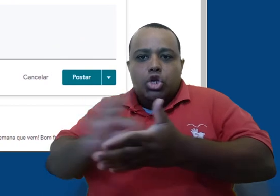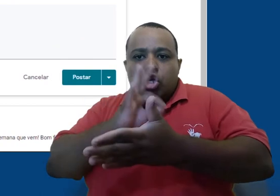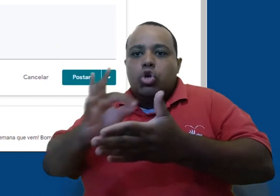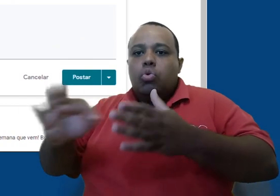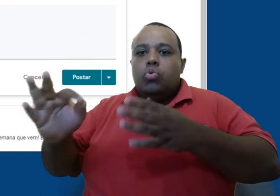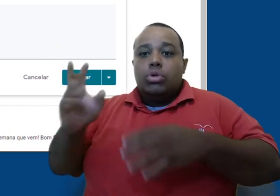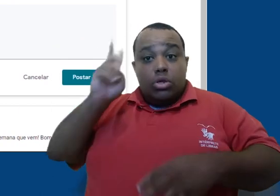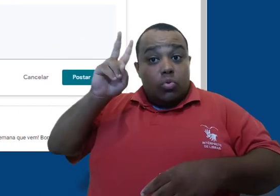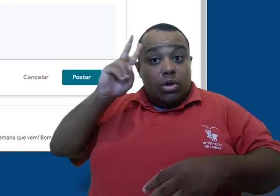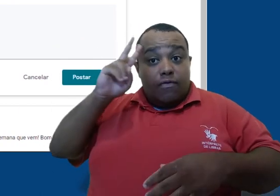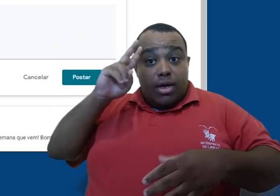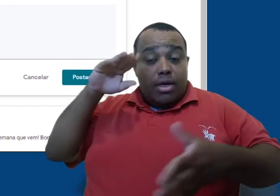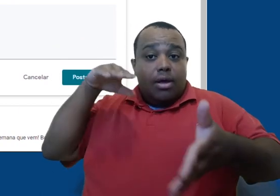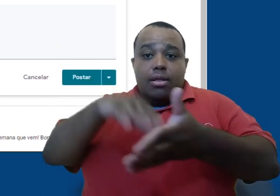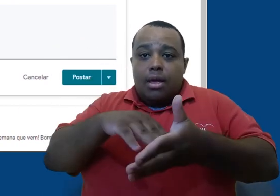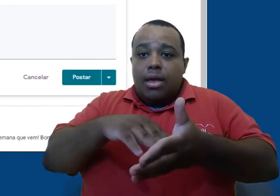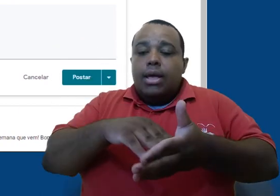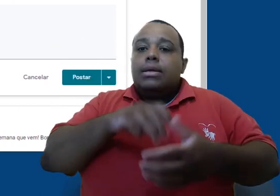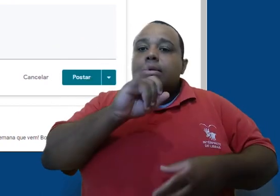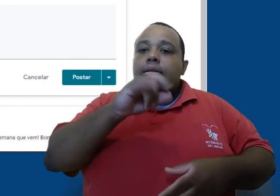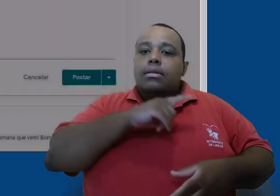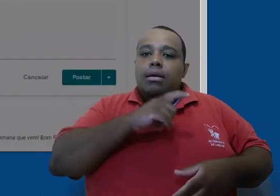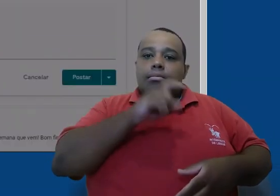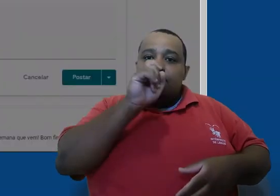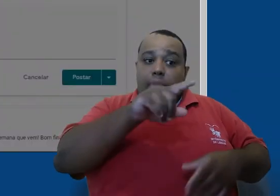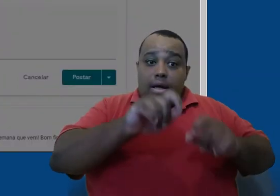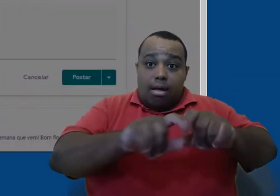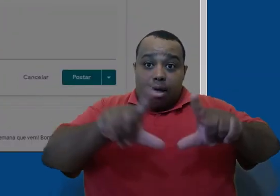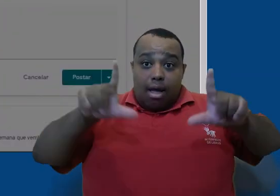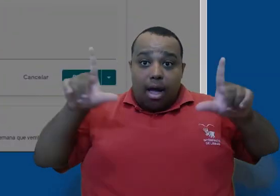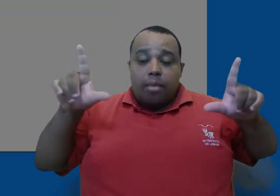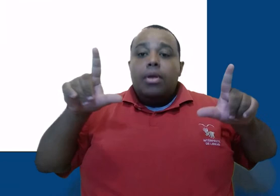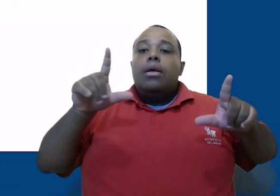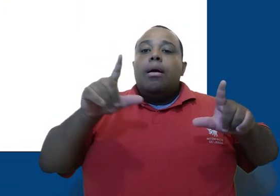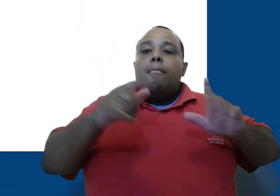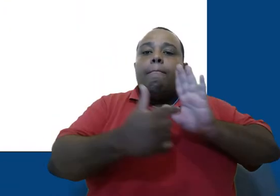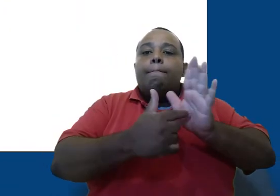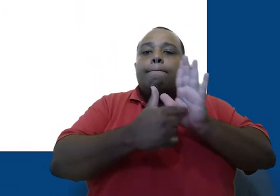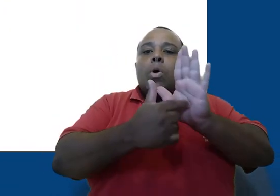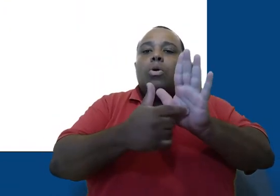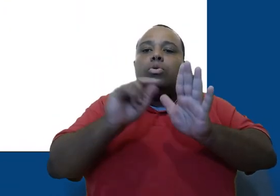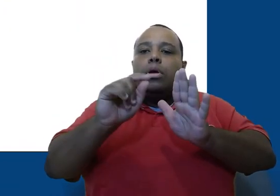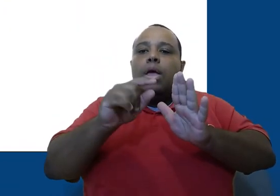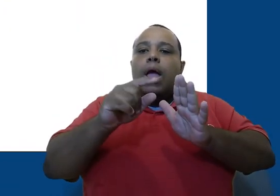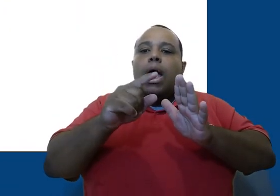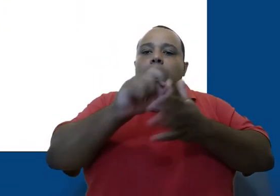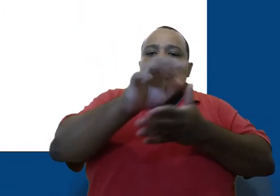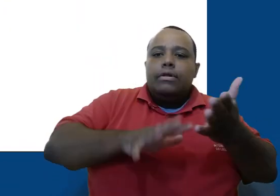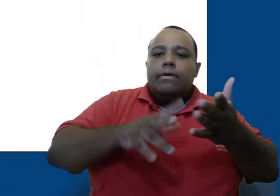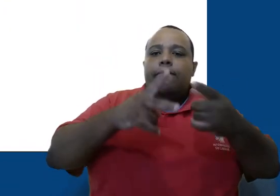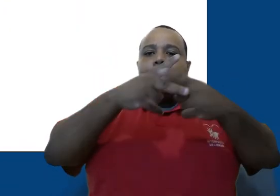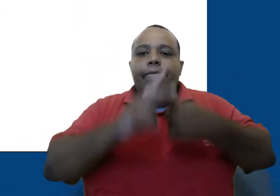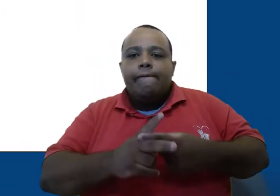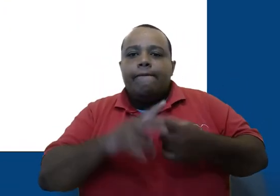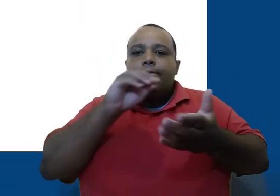próxima segunda-feira. Se clicarmos em Visualizar tudo, somos levados para a aba de atividades que temos para corrigir, onde podemos checar